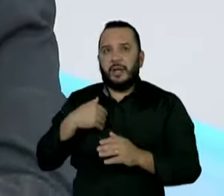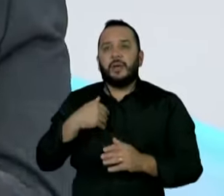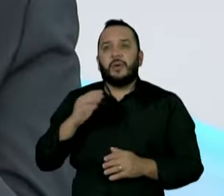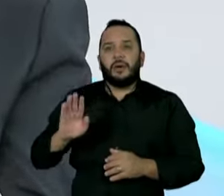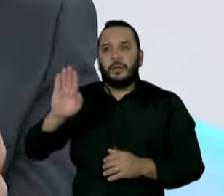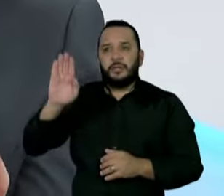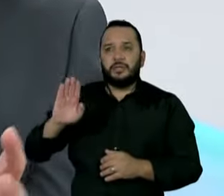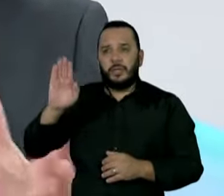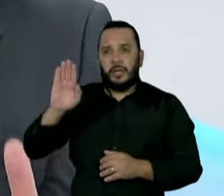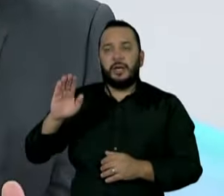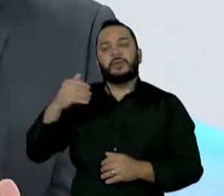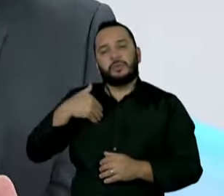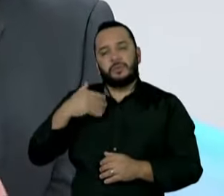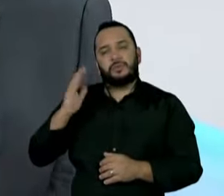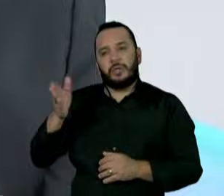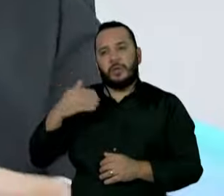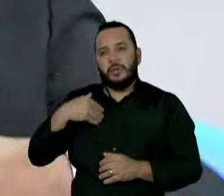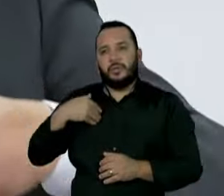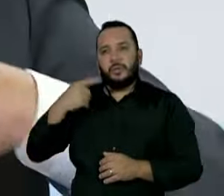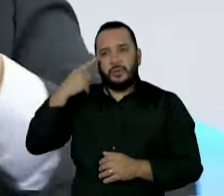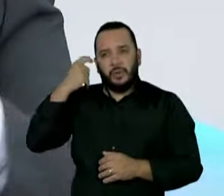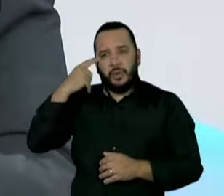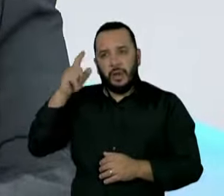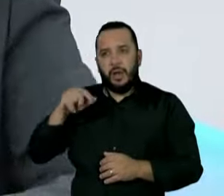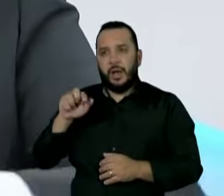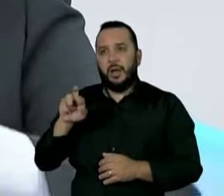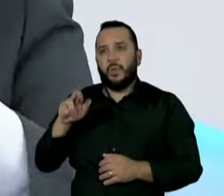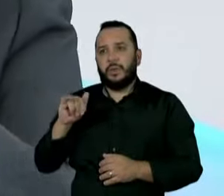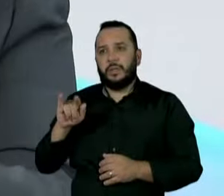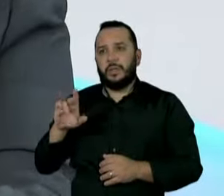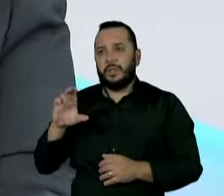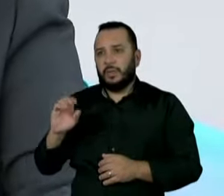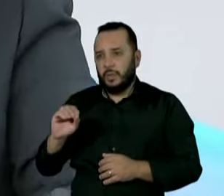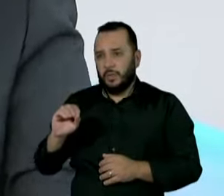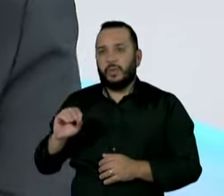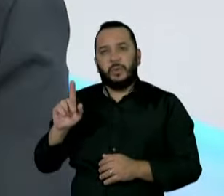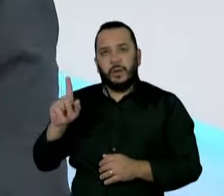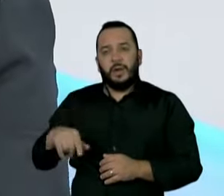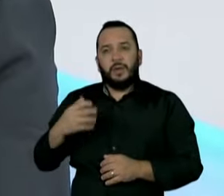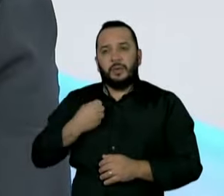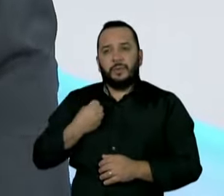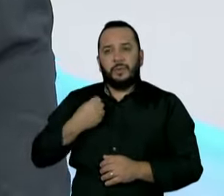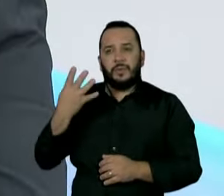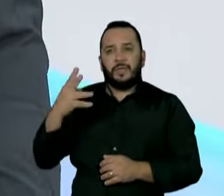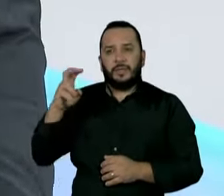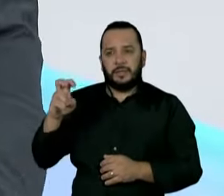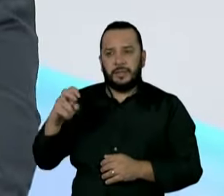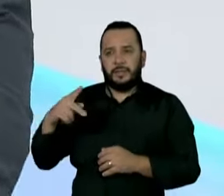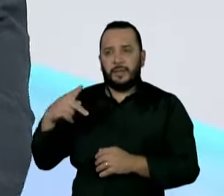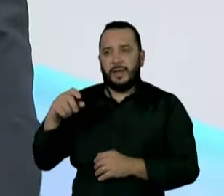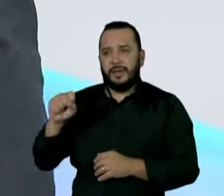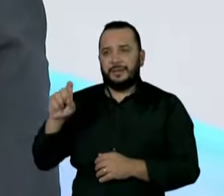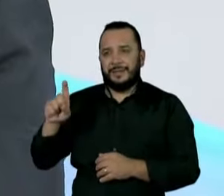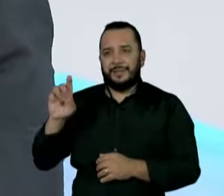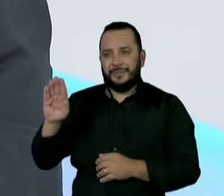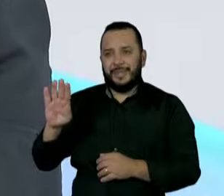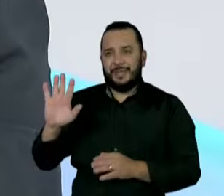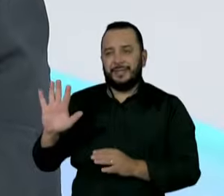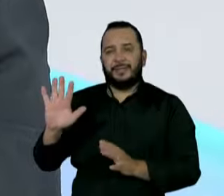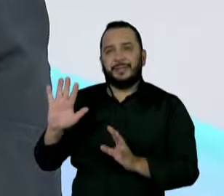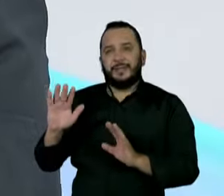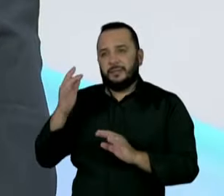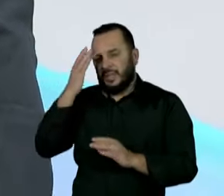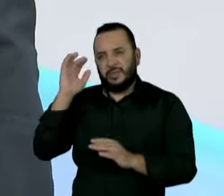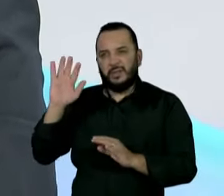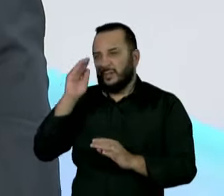do Dória, o Rodrigo, o governador, acaba levando um pouco do 45, do PSDB junto e a pessoa, então, deságua no